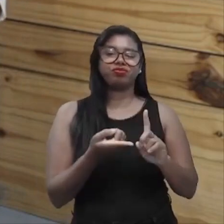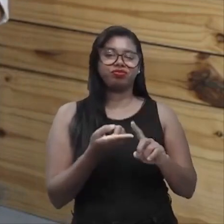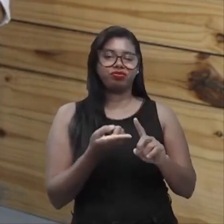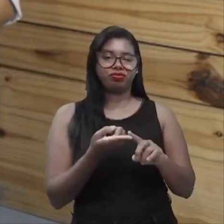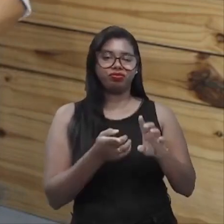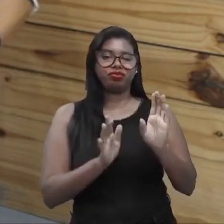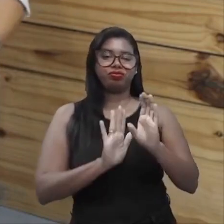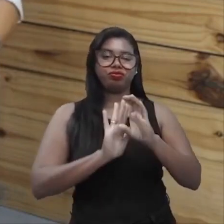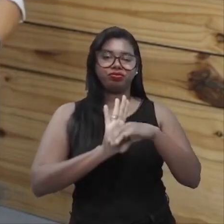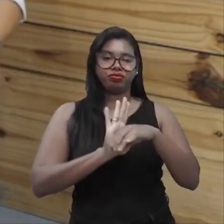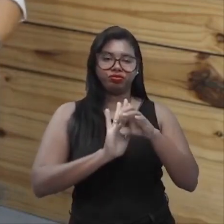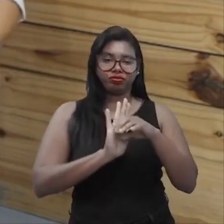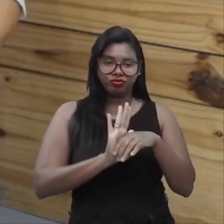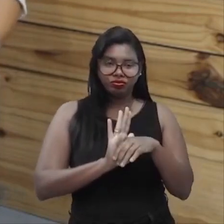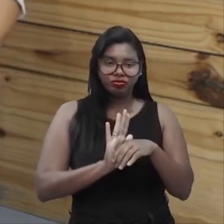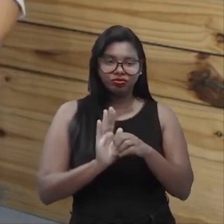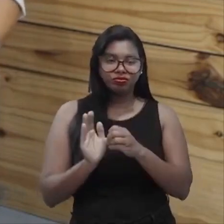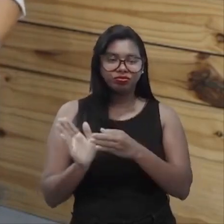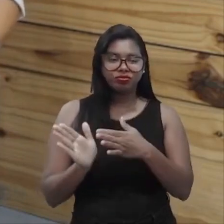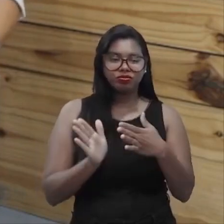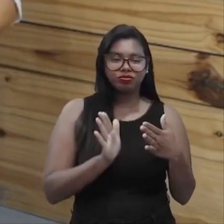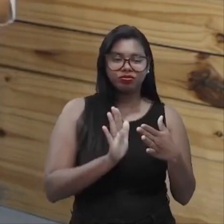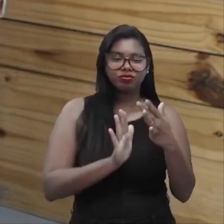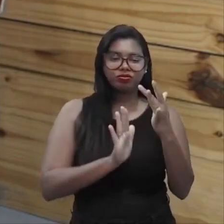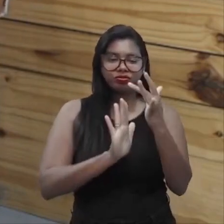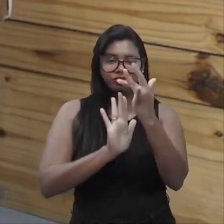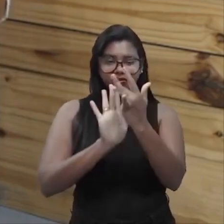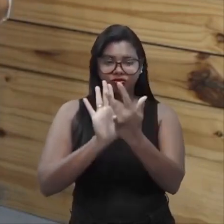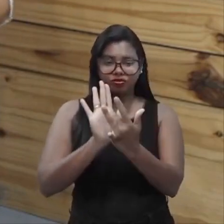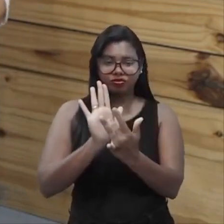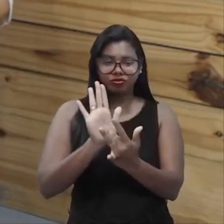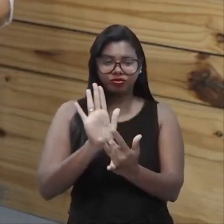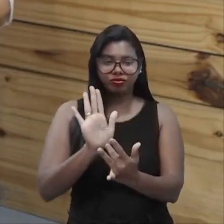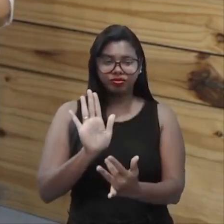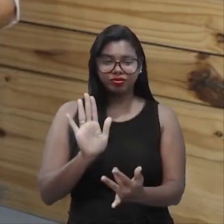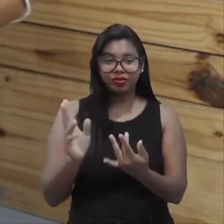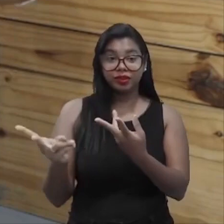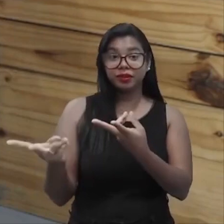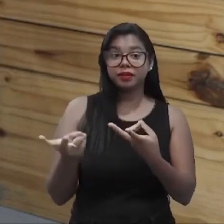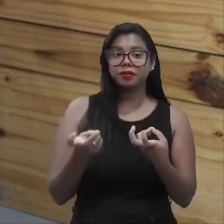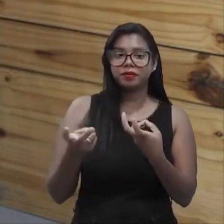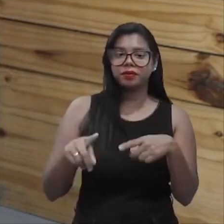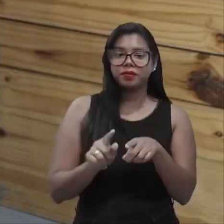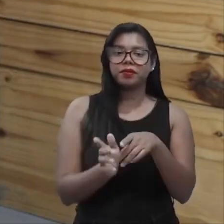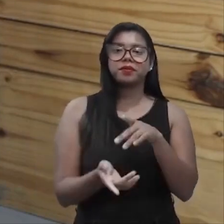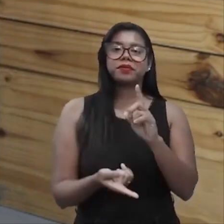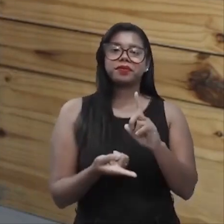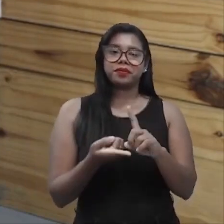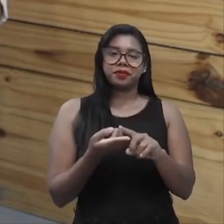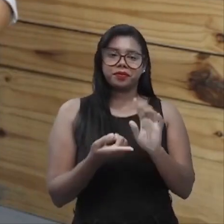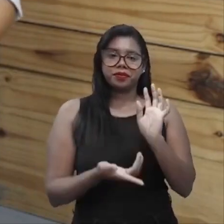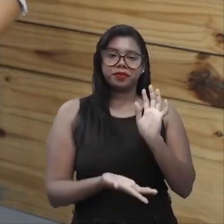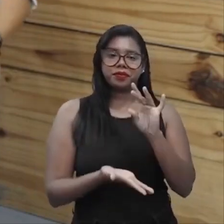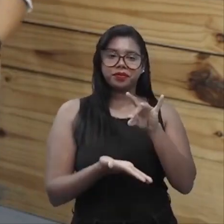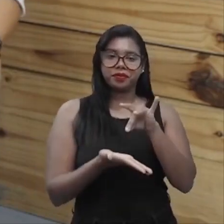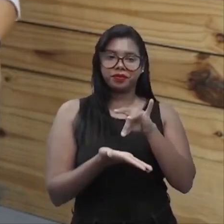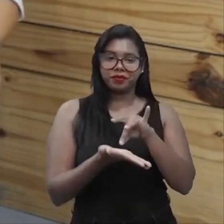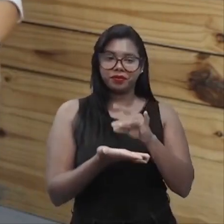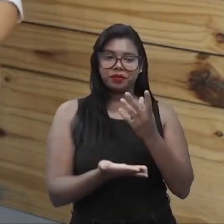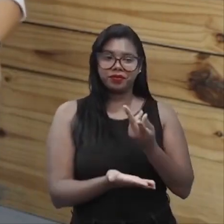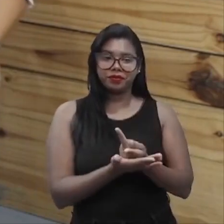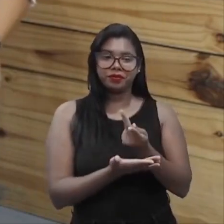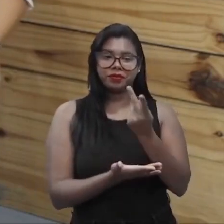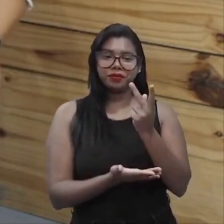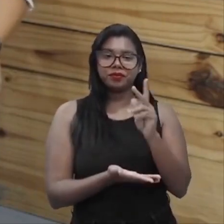conceito de qualidade, né? Essa relação da expectativa com a realidade seja, de